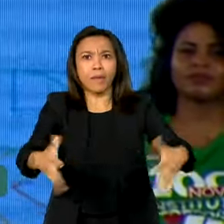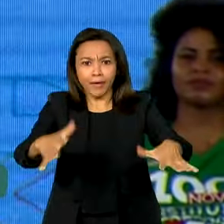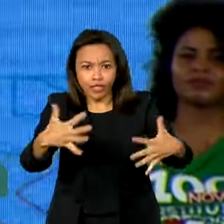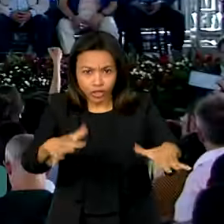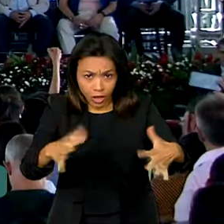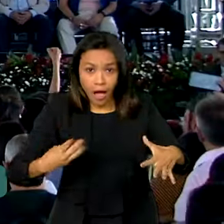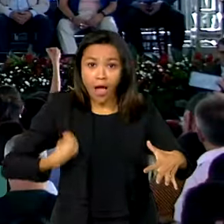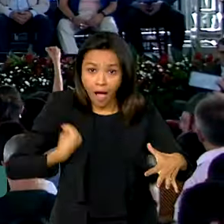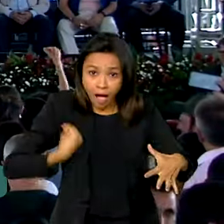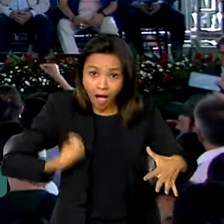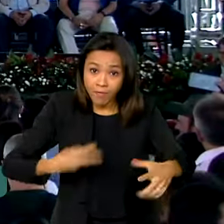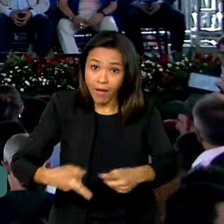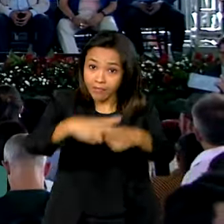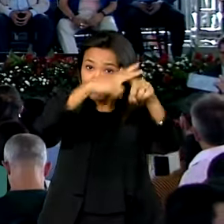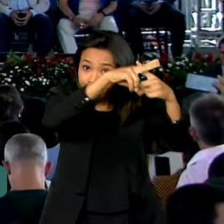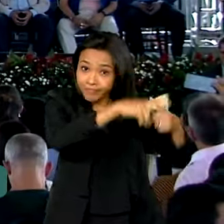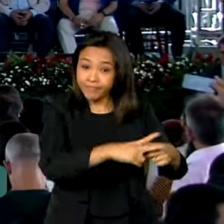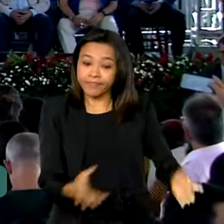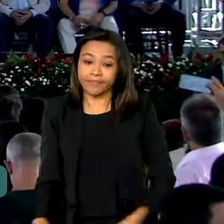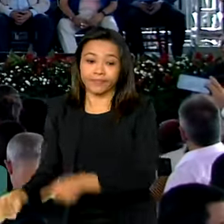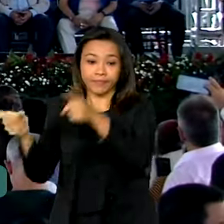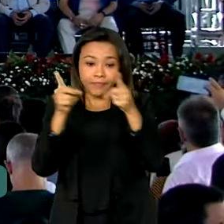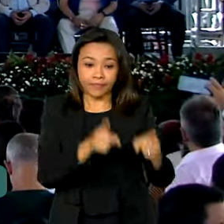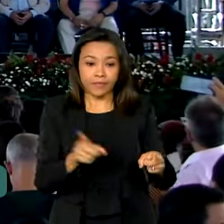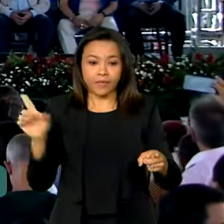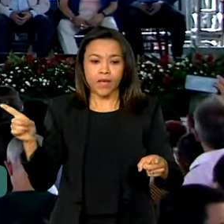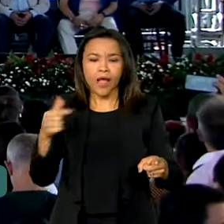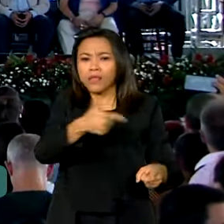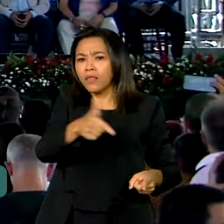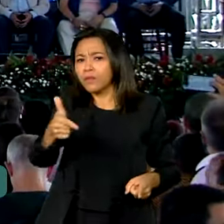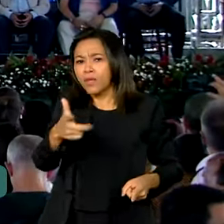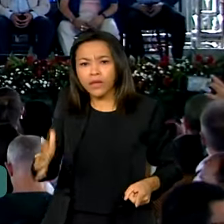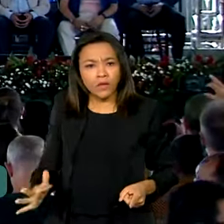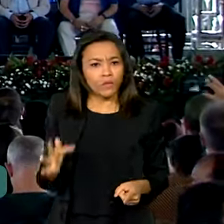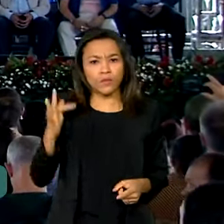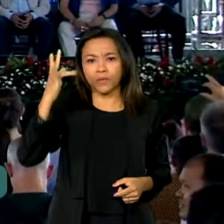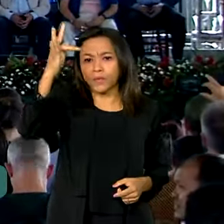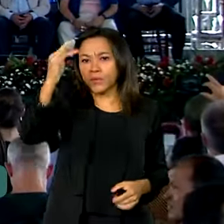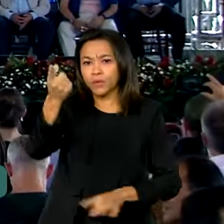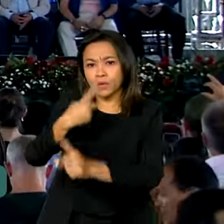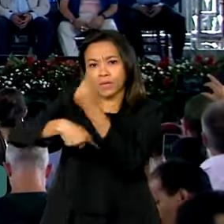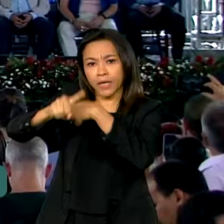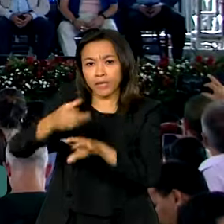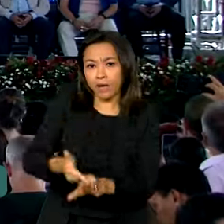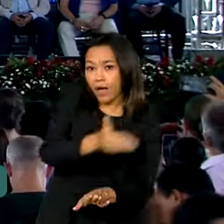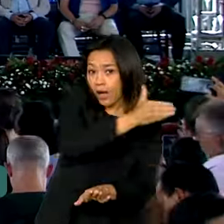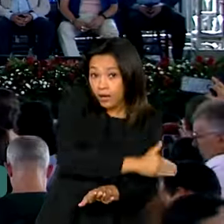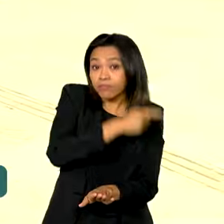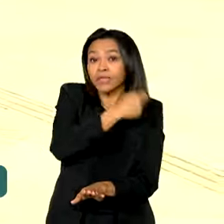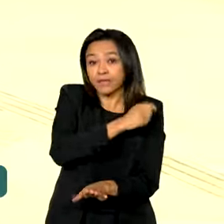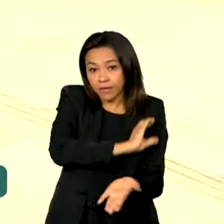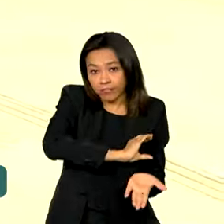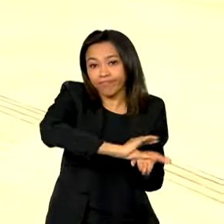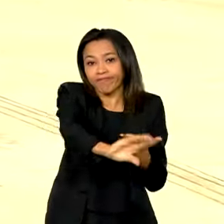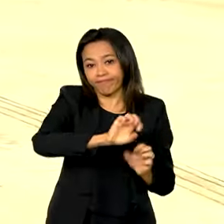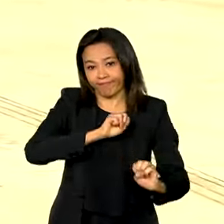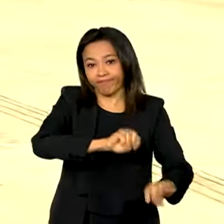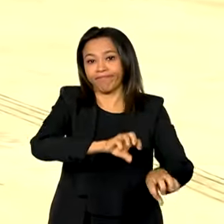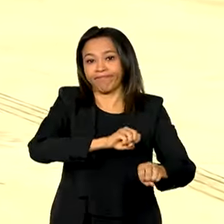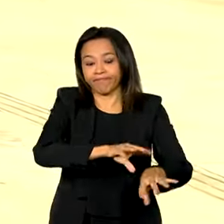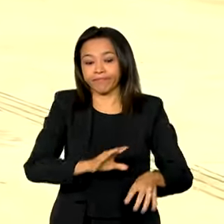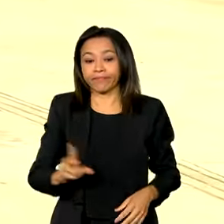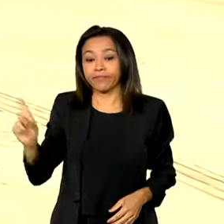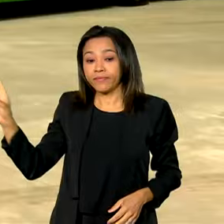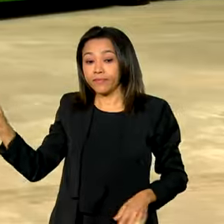existentes. Não há um caminho de um futuro de sucesso se não for investindo na educação. Também foi